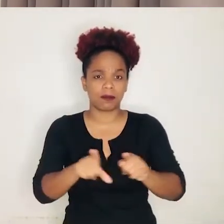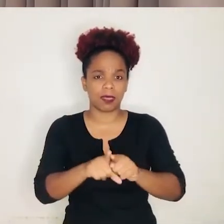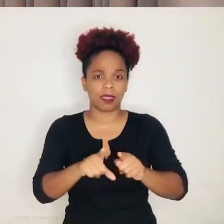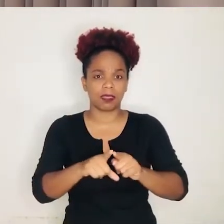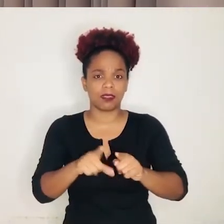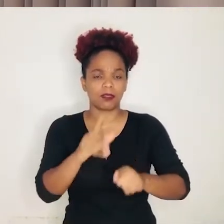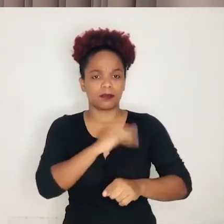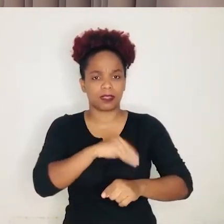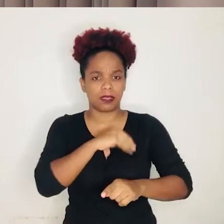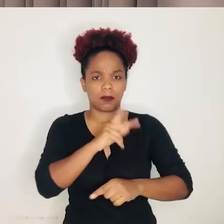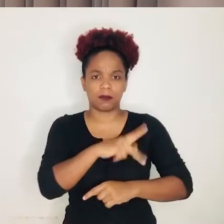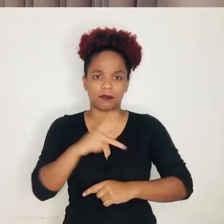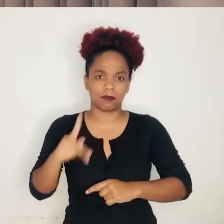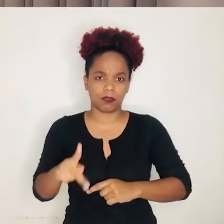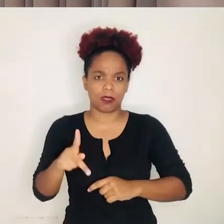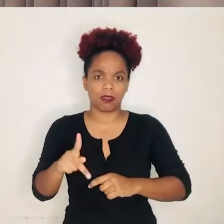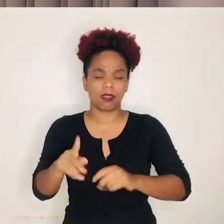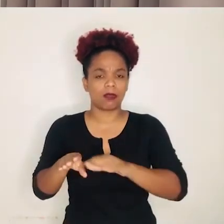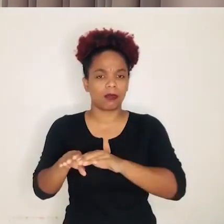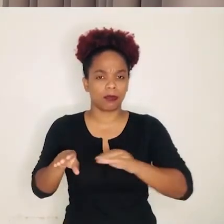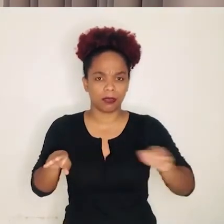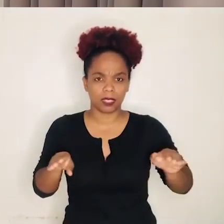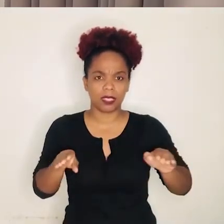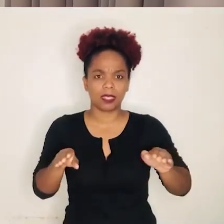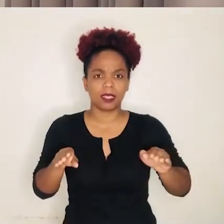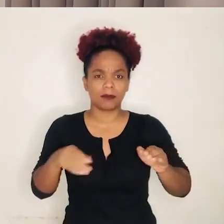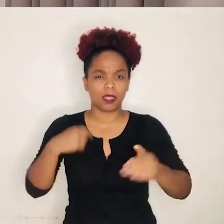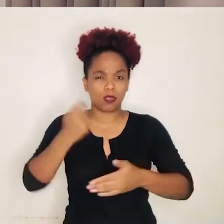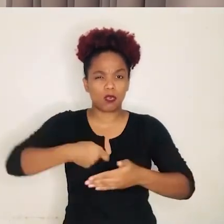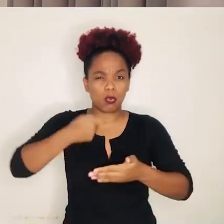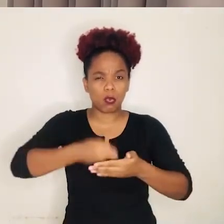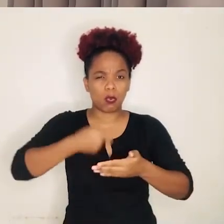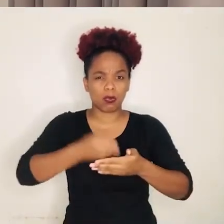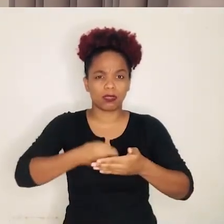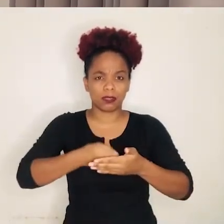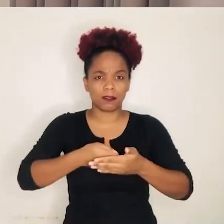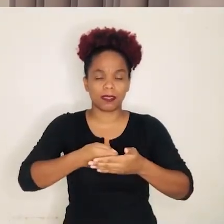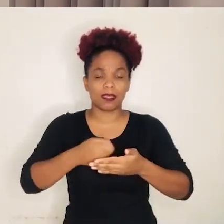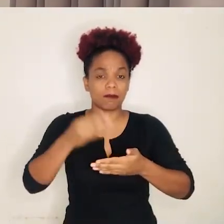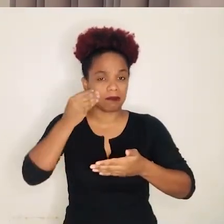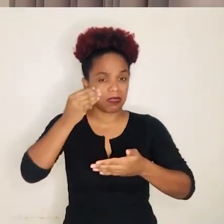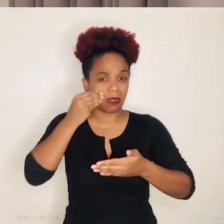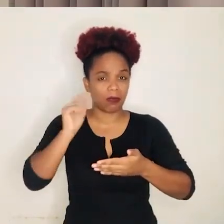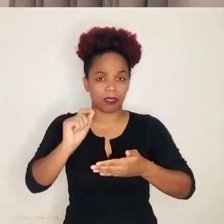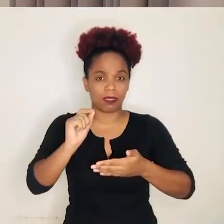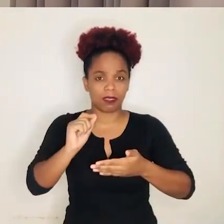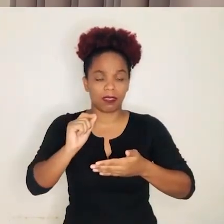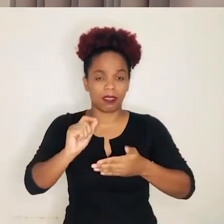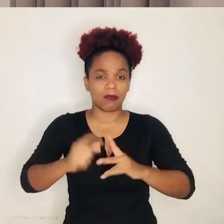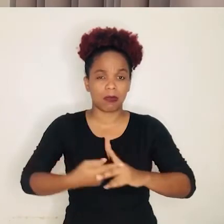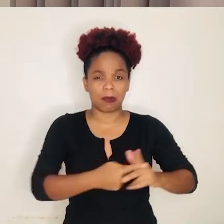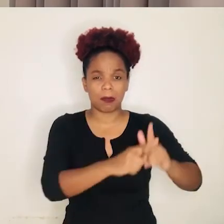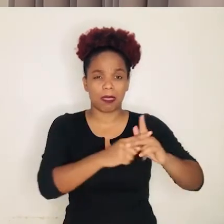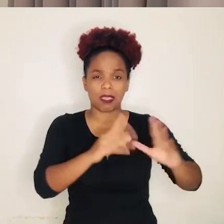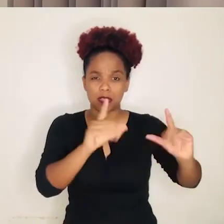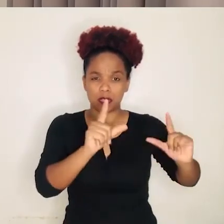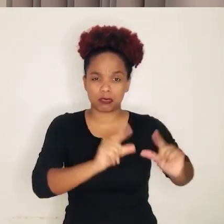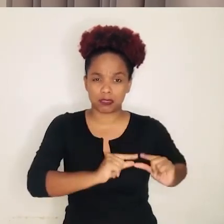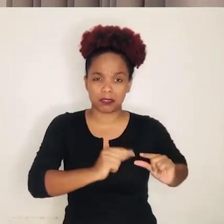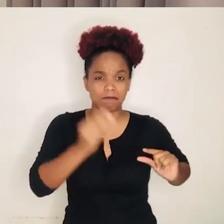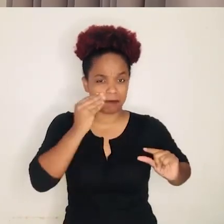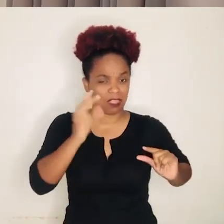profissional do magistério. E a luta vai ser intensa com a intenção de reduzir o índice de reajuste do piso.